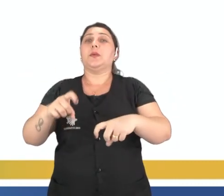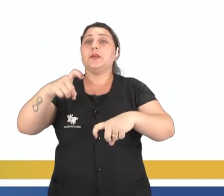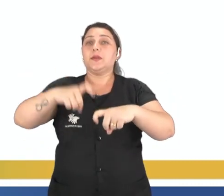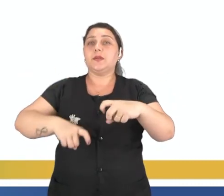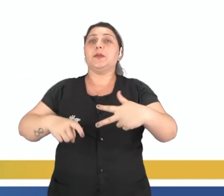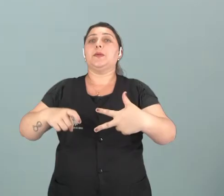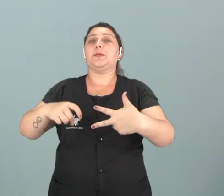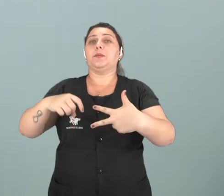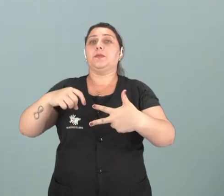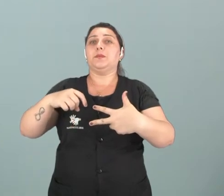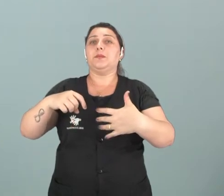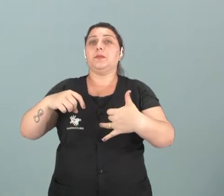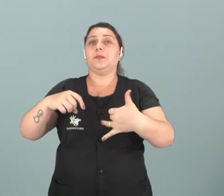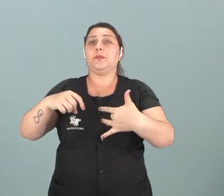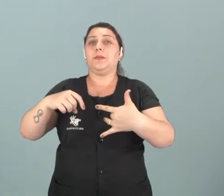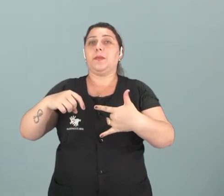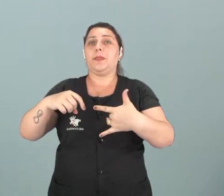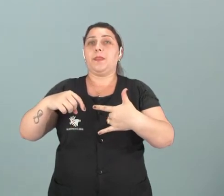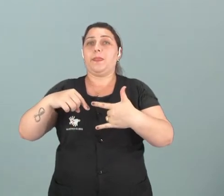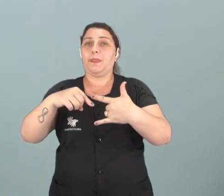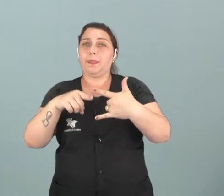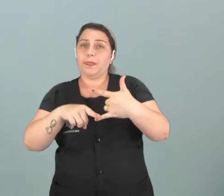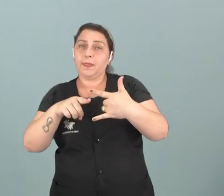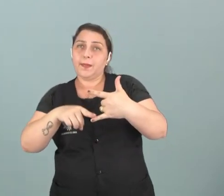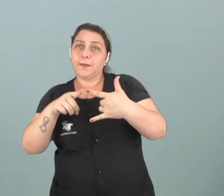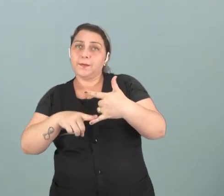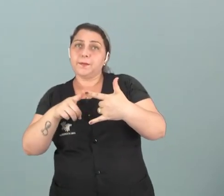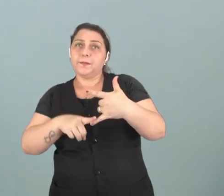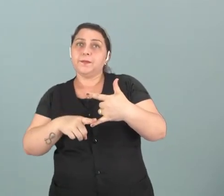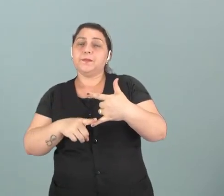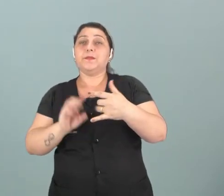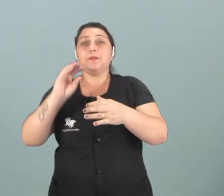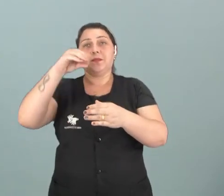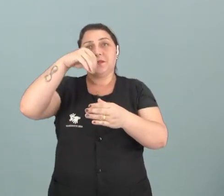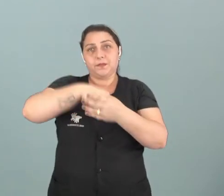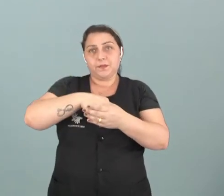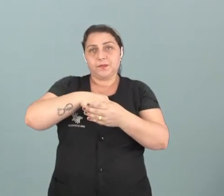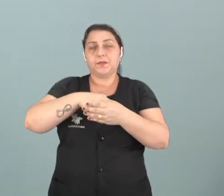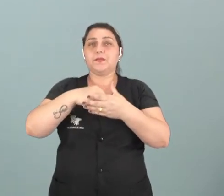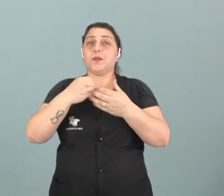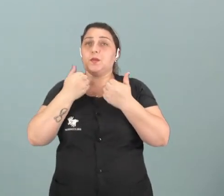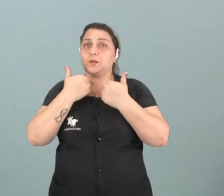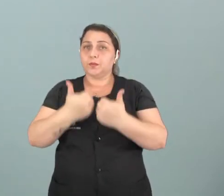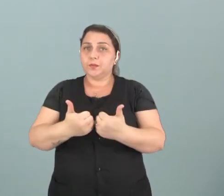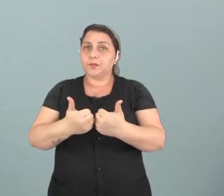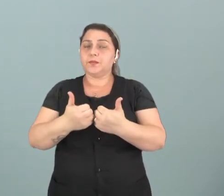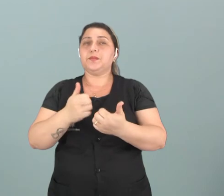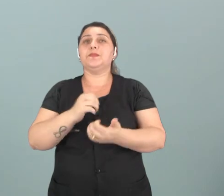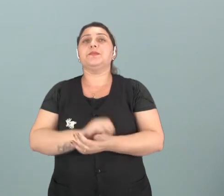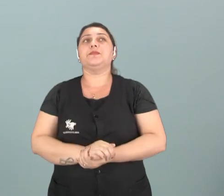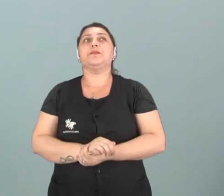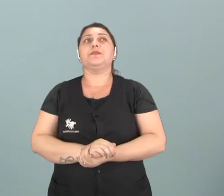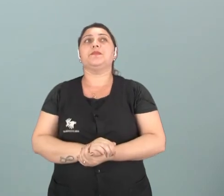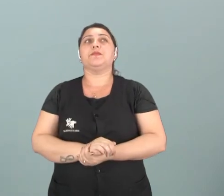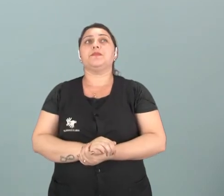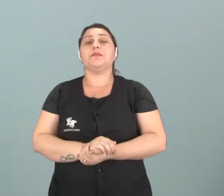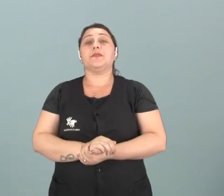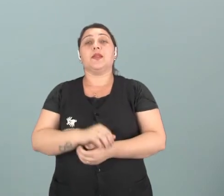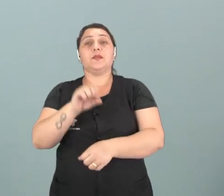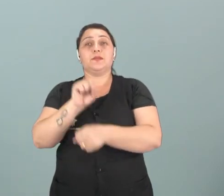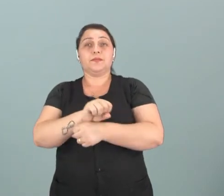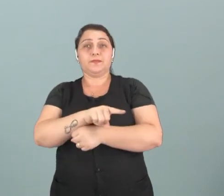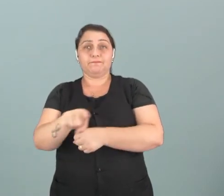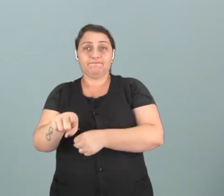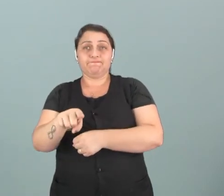tá? Então a resposta ali nós estamos representando os órgãos internos. Tudo bem? Bom pessoal, eu